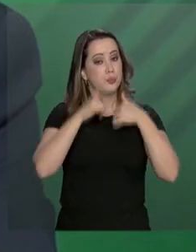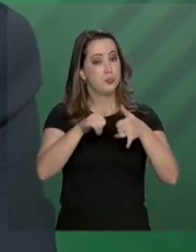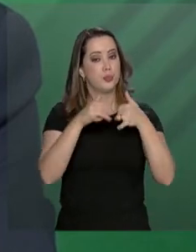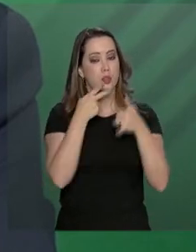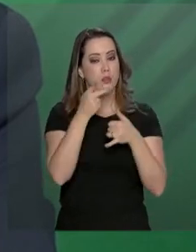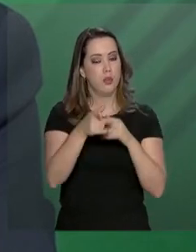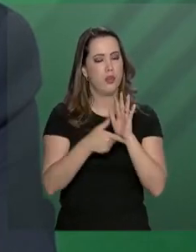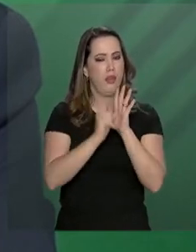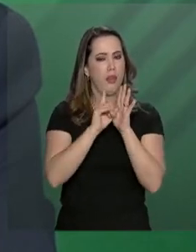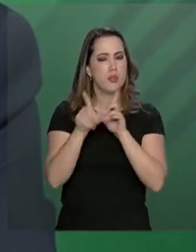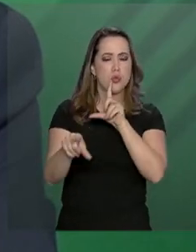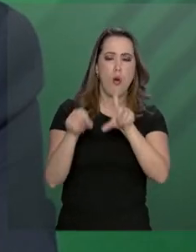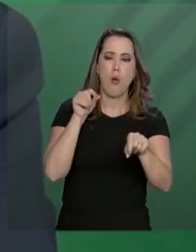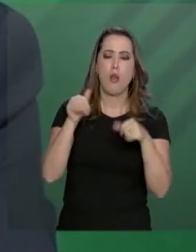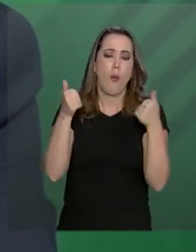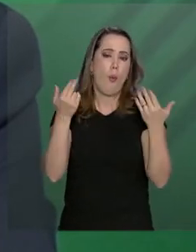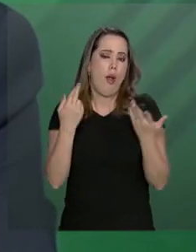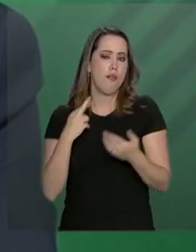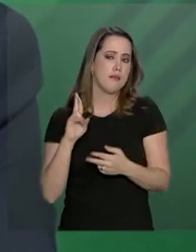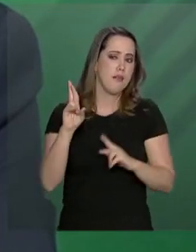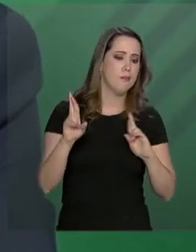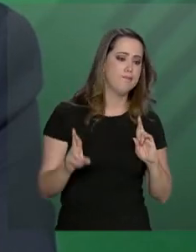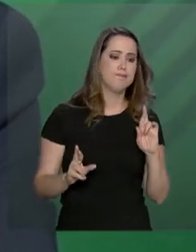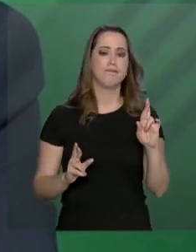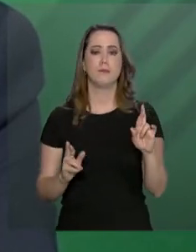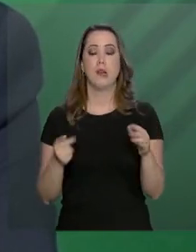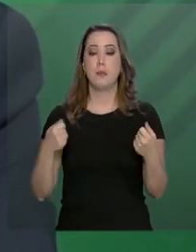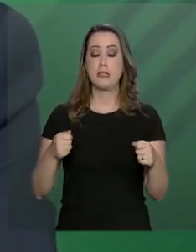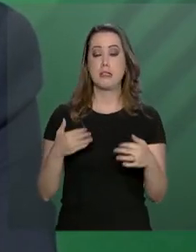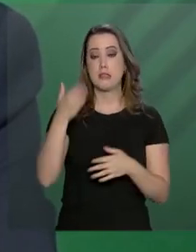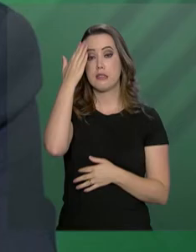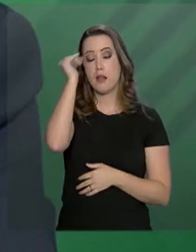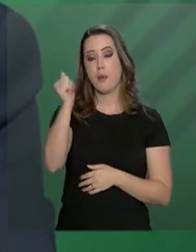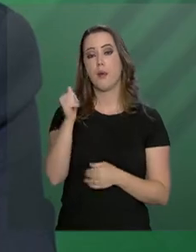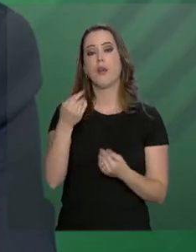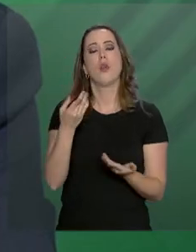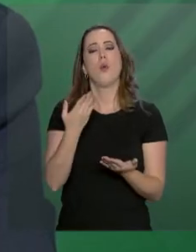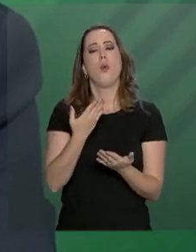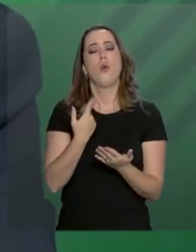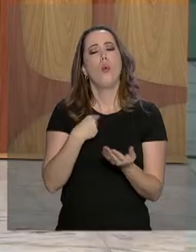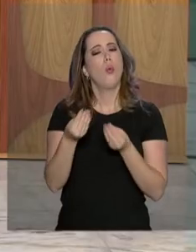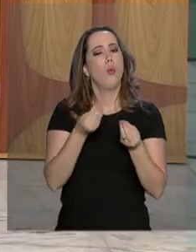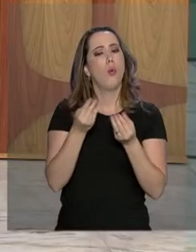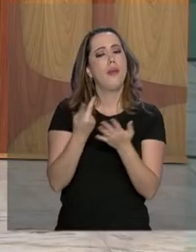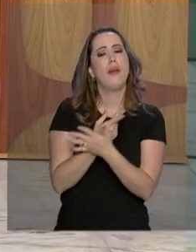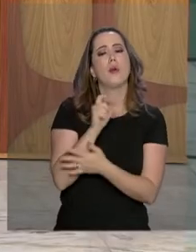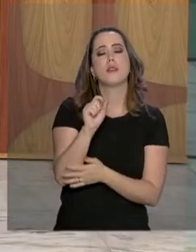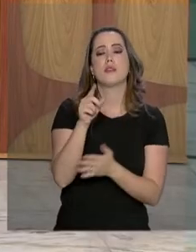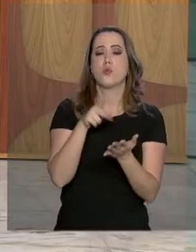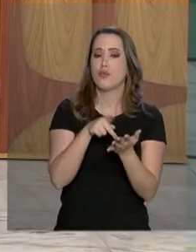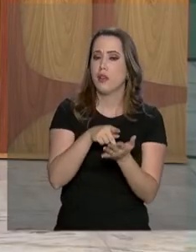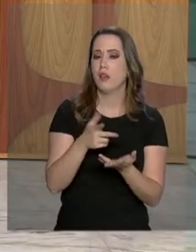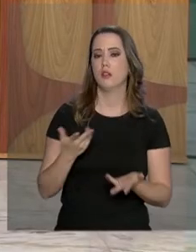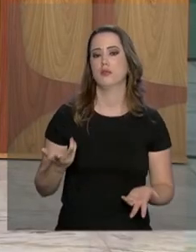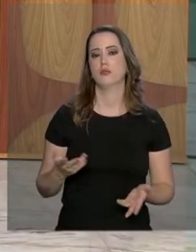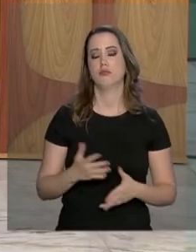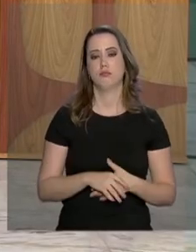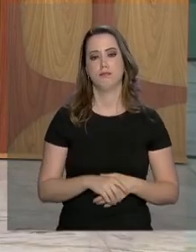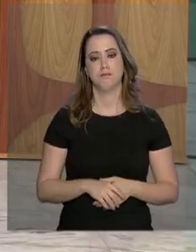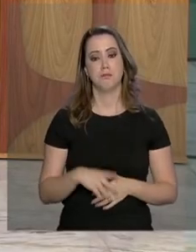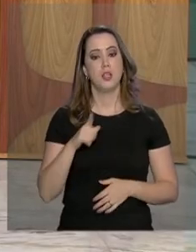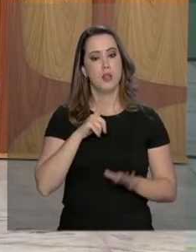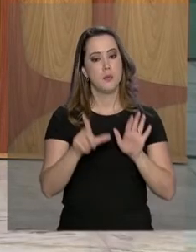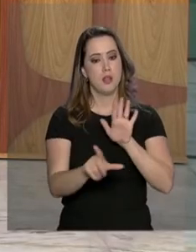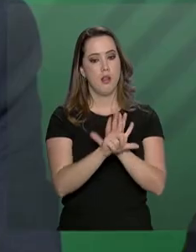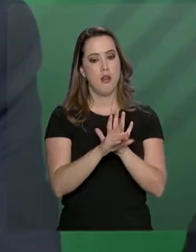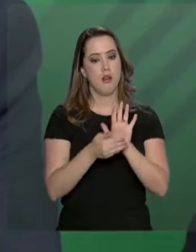antes de se definir qualquer responsabilidade, é preciso apurar os fatos. Nós temos uma legislação em